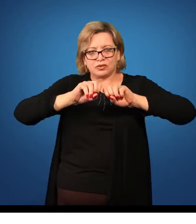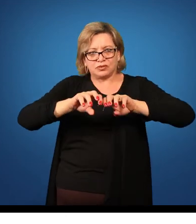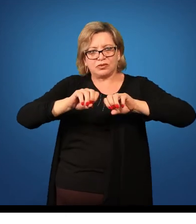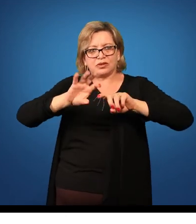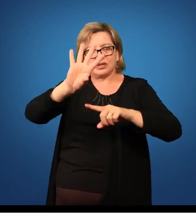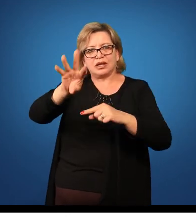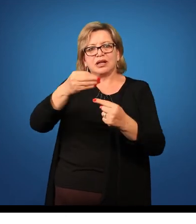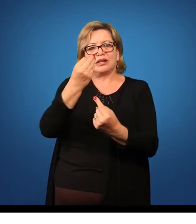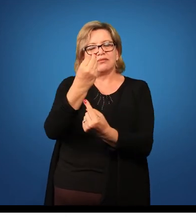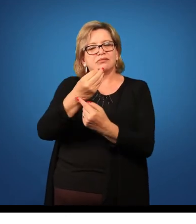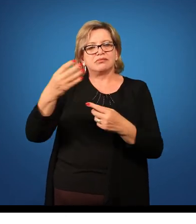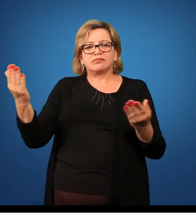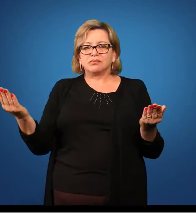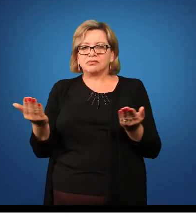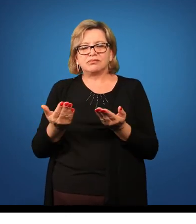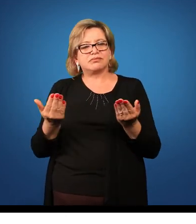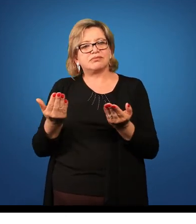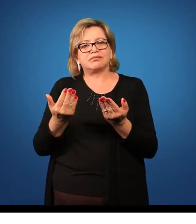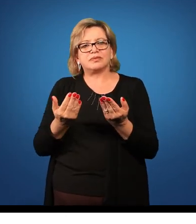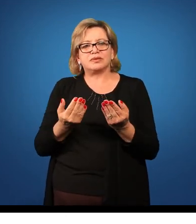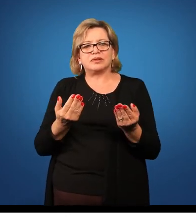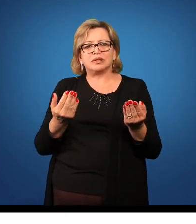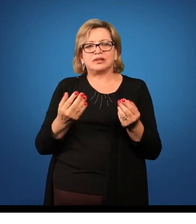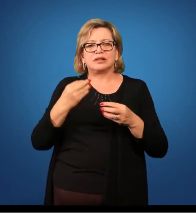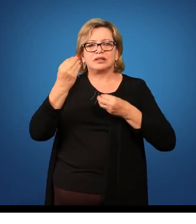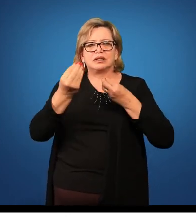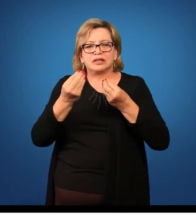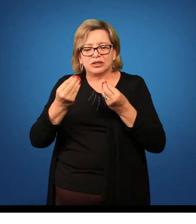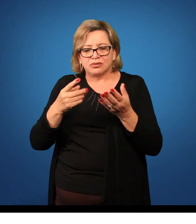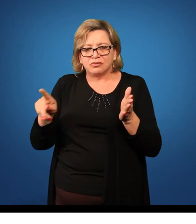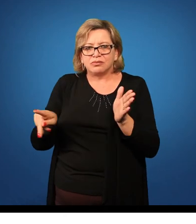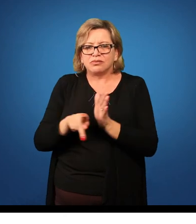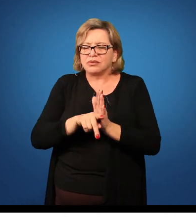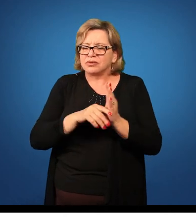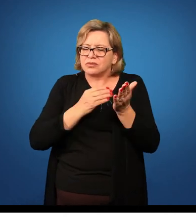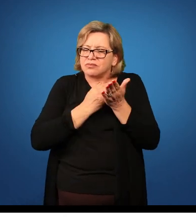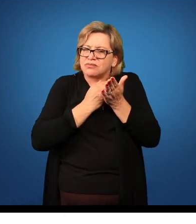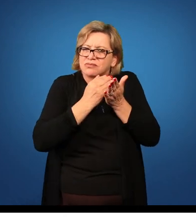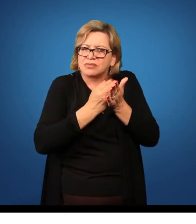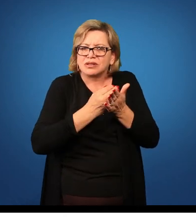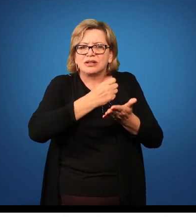na contemporaneidade, desde a sua legitimação,